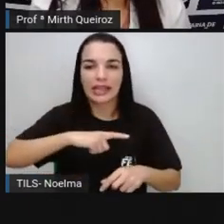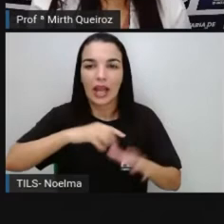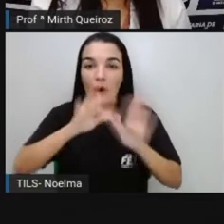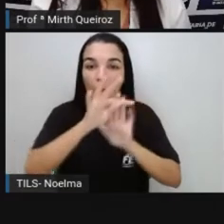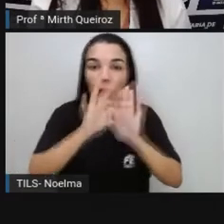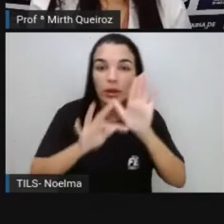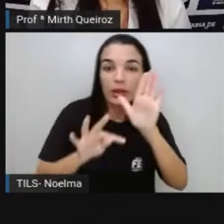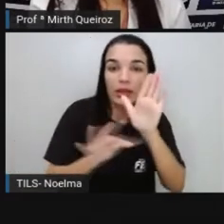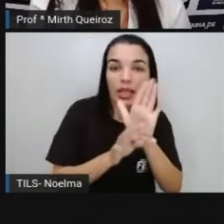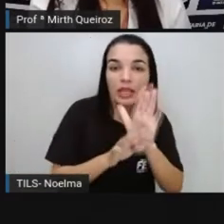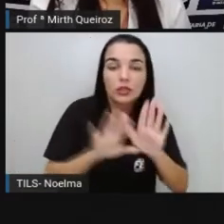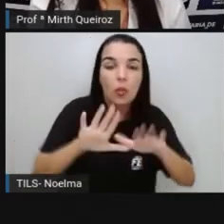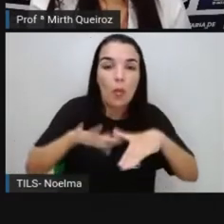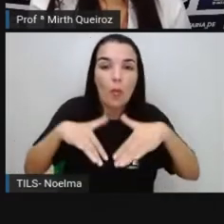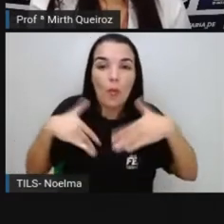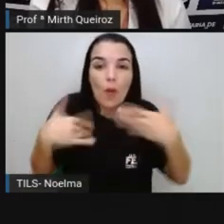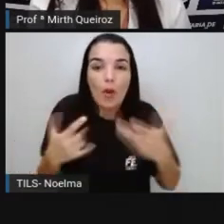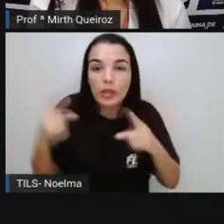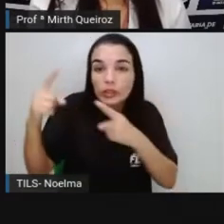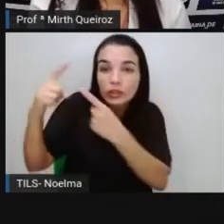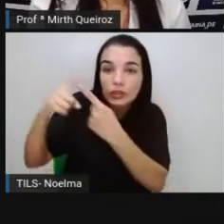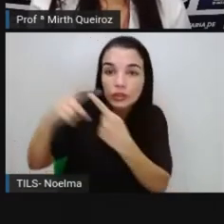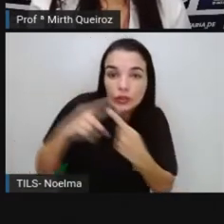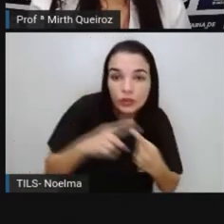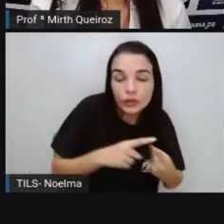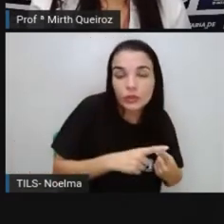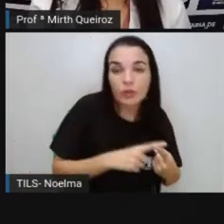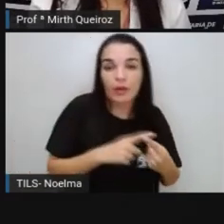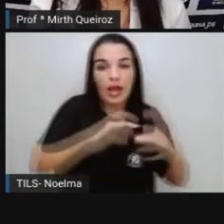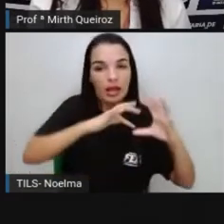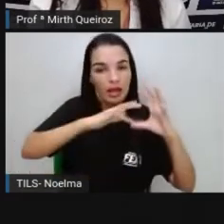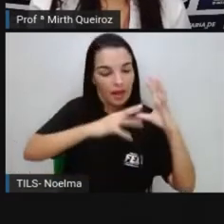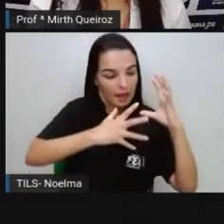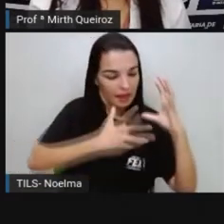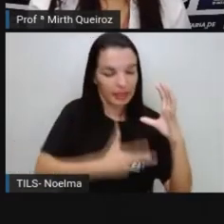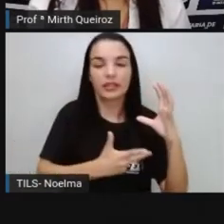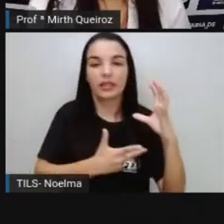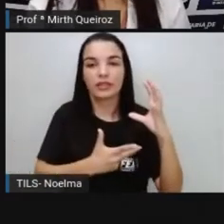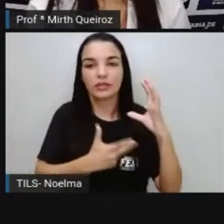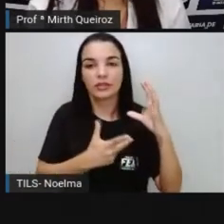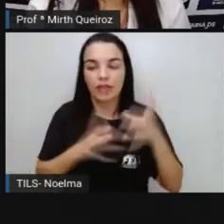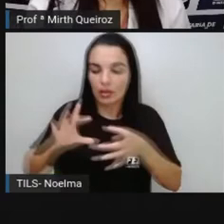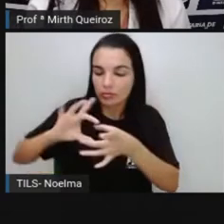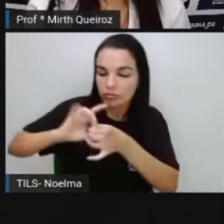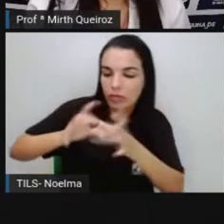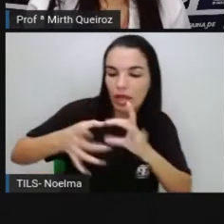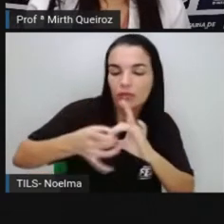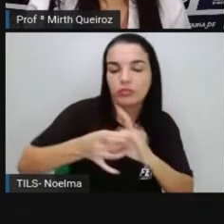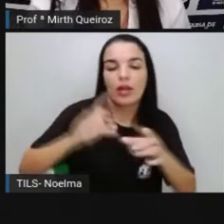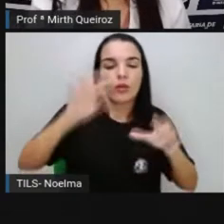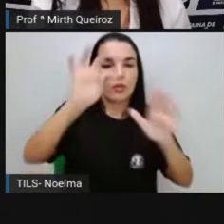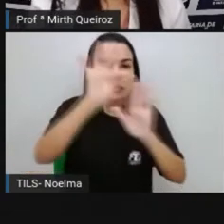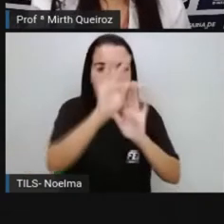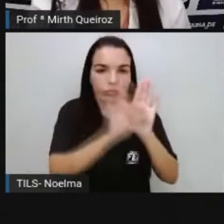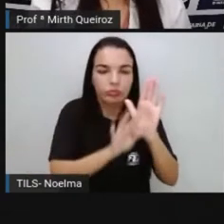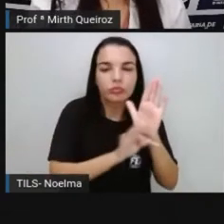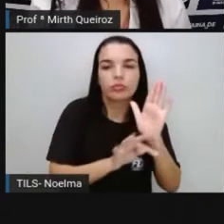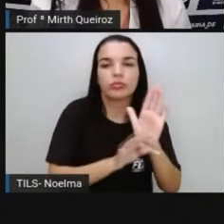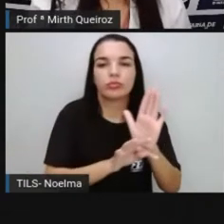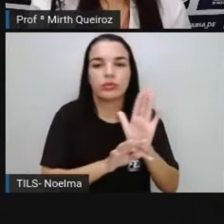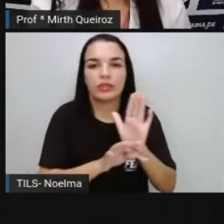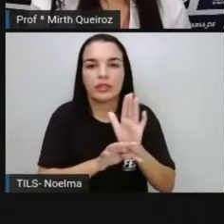determinar os textos de acordo com suas características em relação a um contexto.